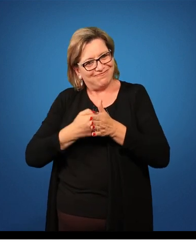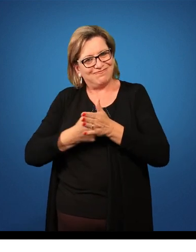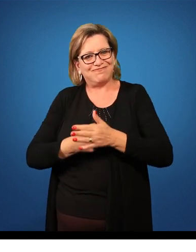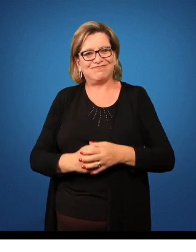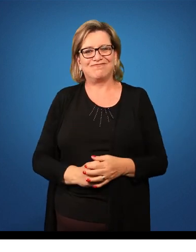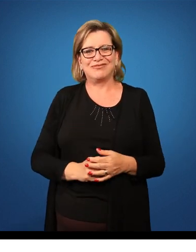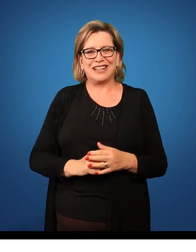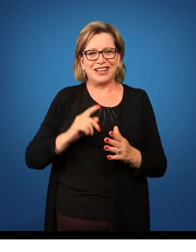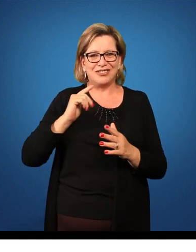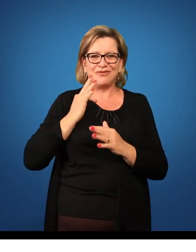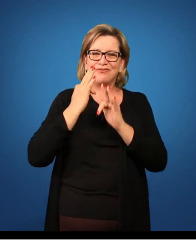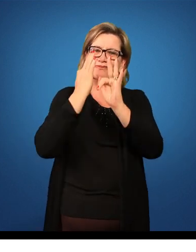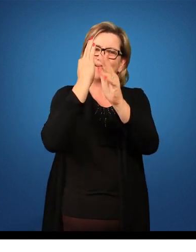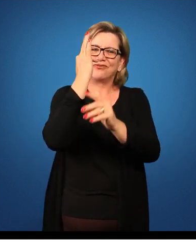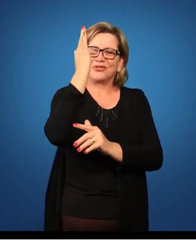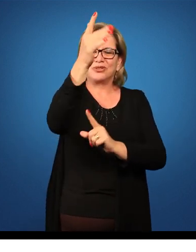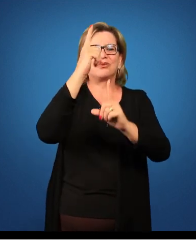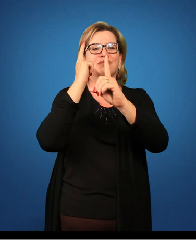vocês. Até mais!